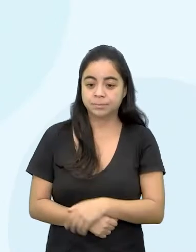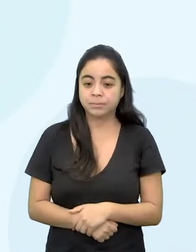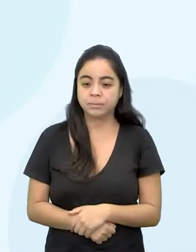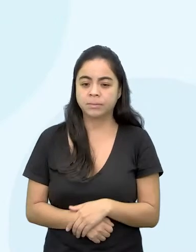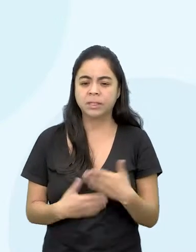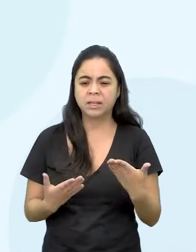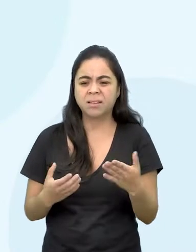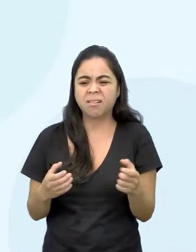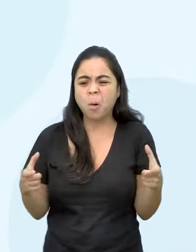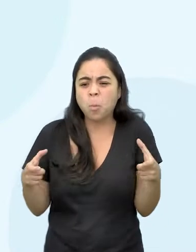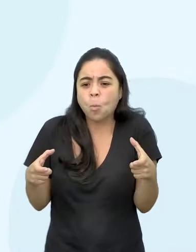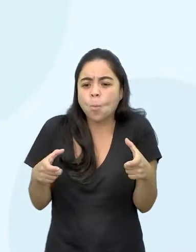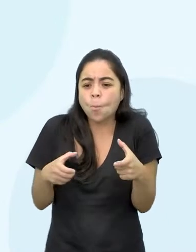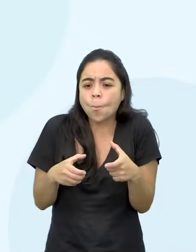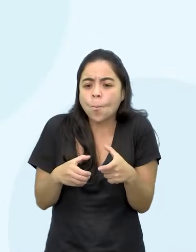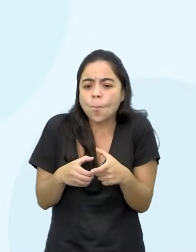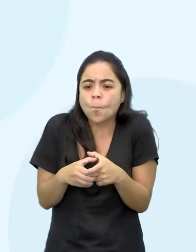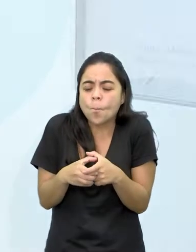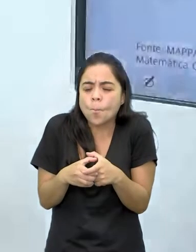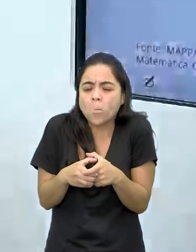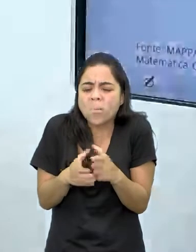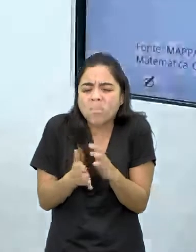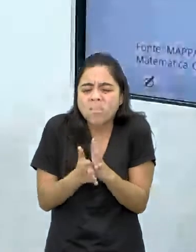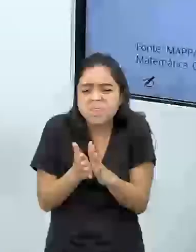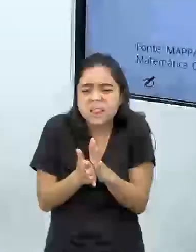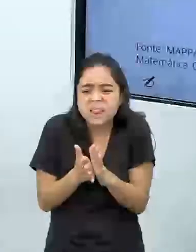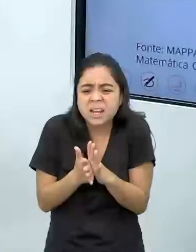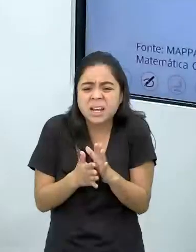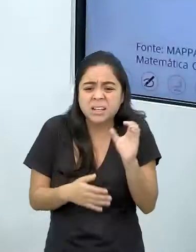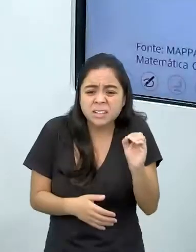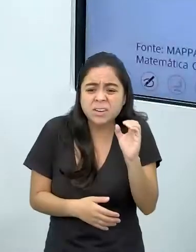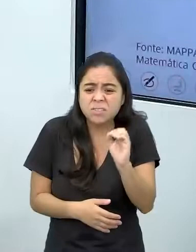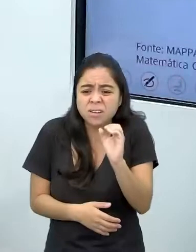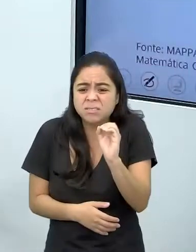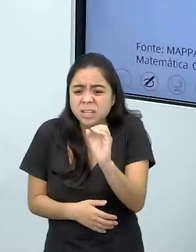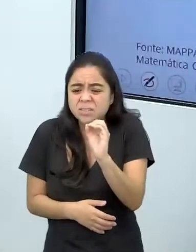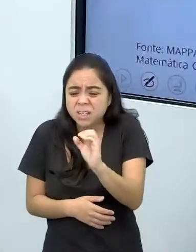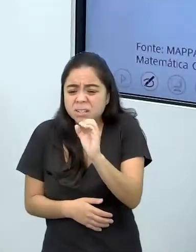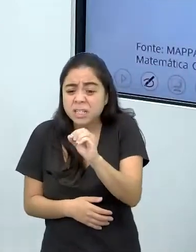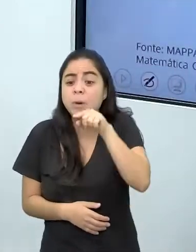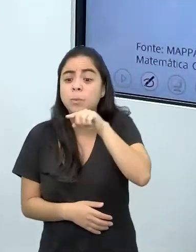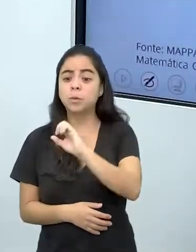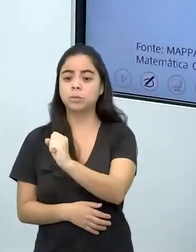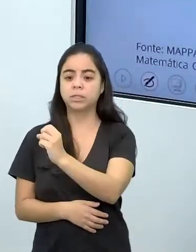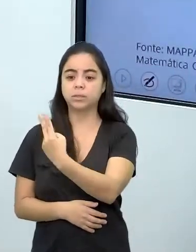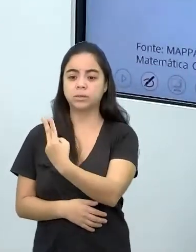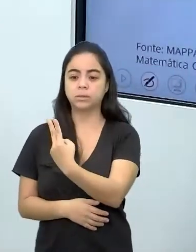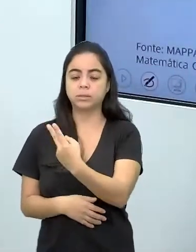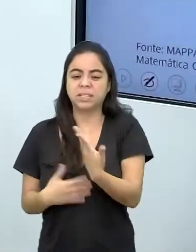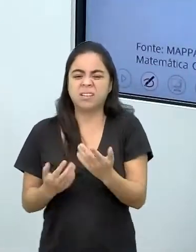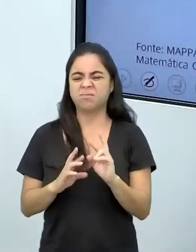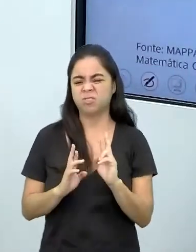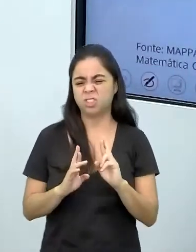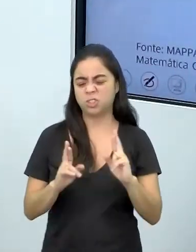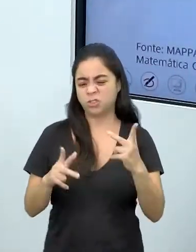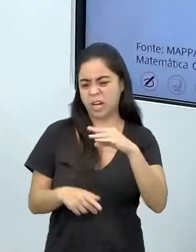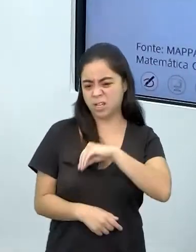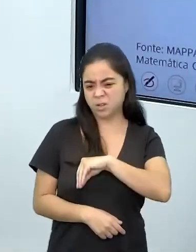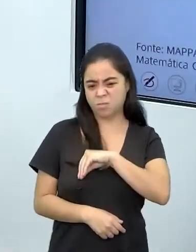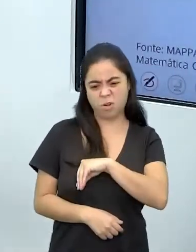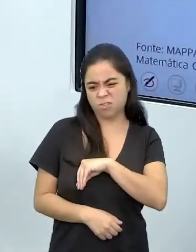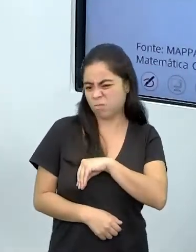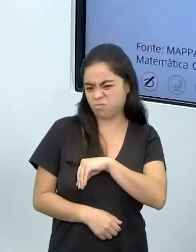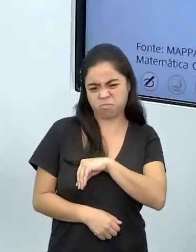fala assim, é um número tão pequenininho, 0,000082. Será que vai fazer diferença no nosso bolso?